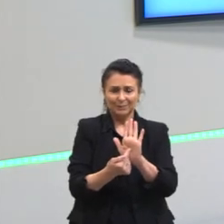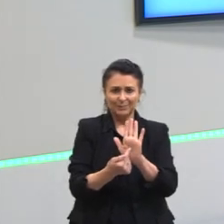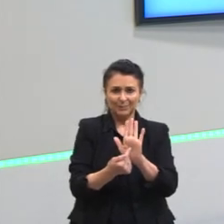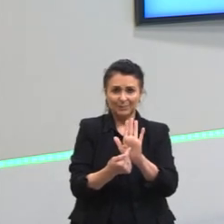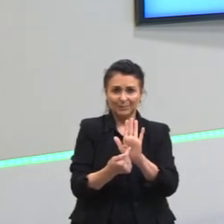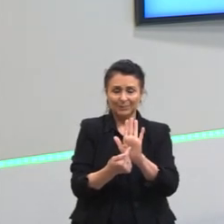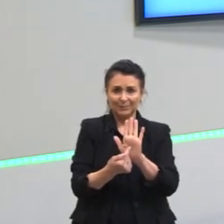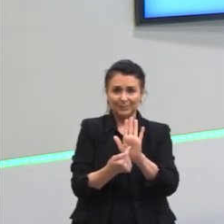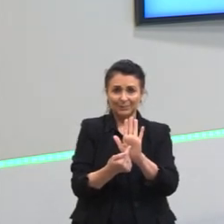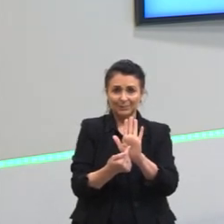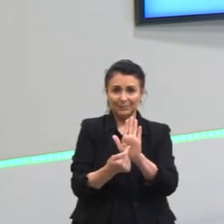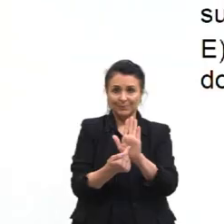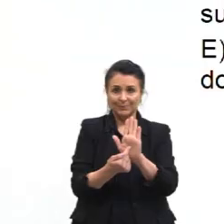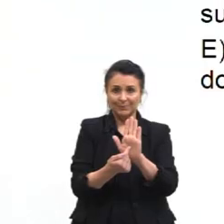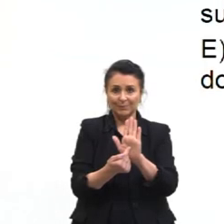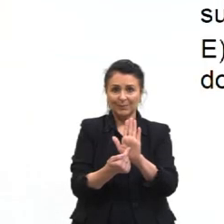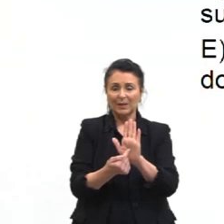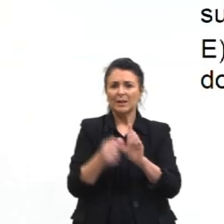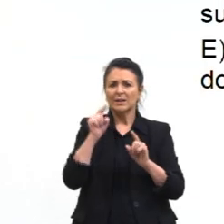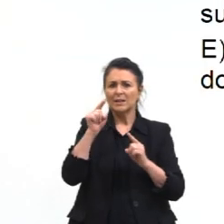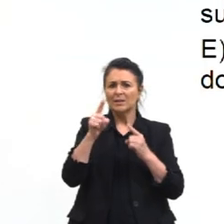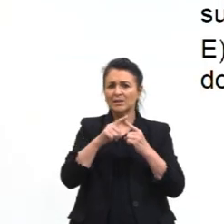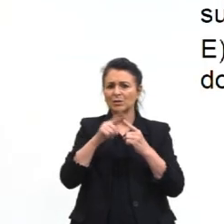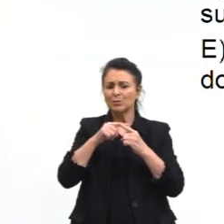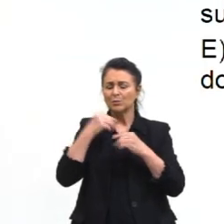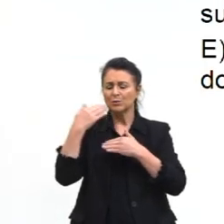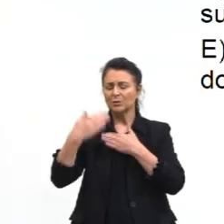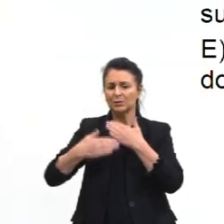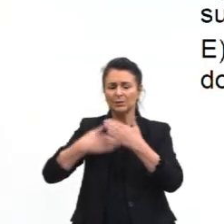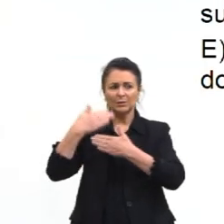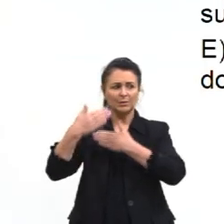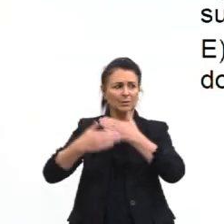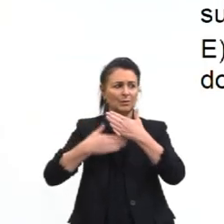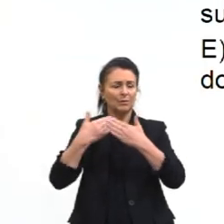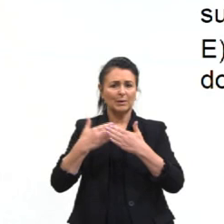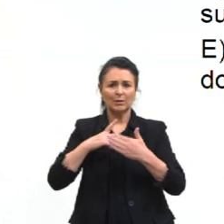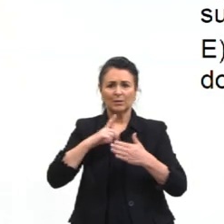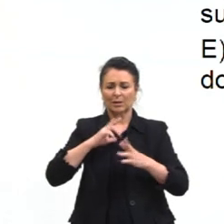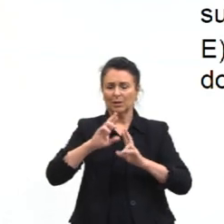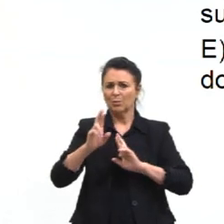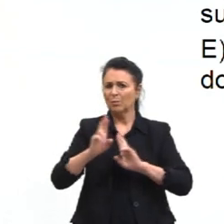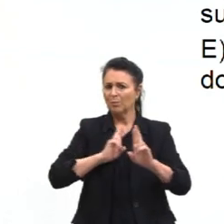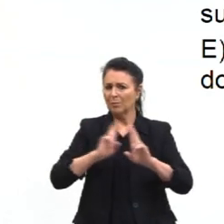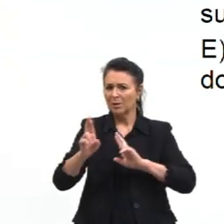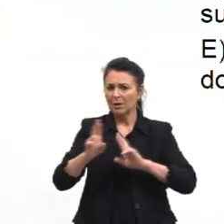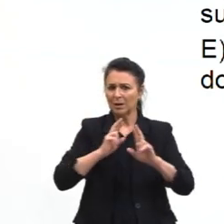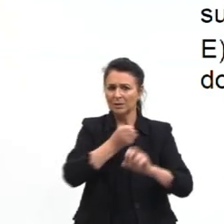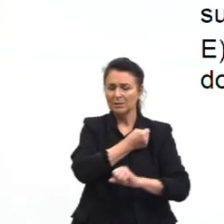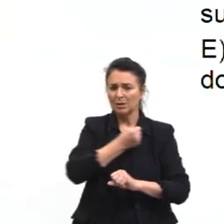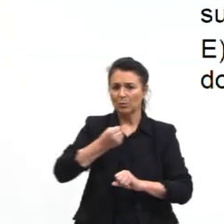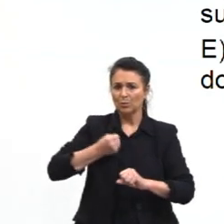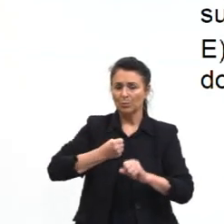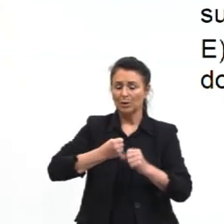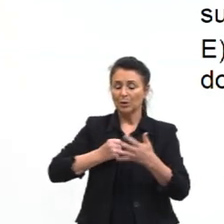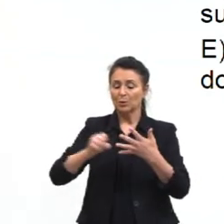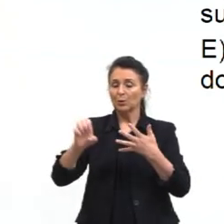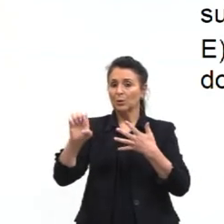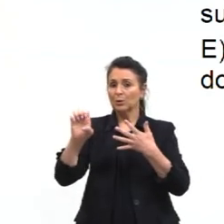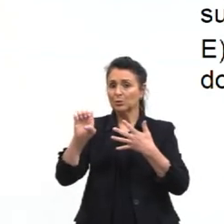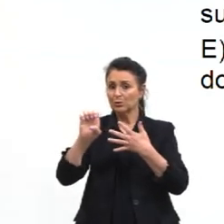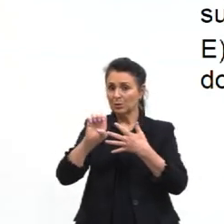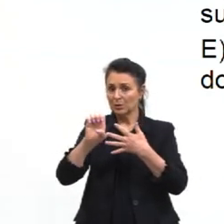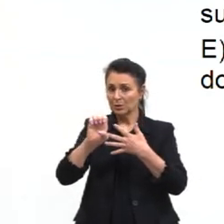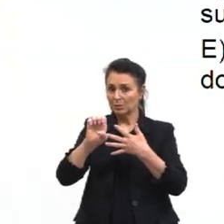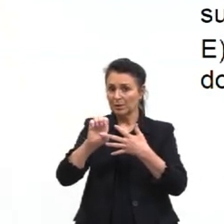Bom, esse tipo de desenvolvimento está relacionado a um maior número de espécies. Em